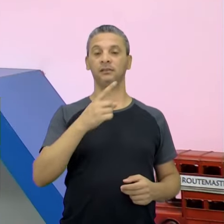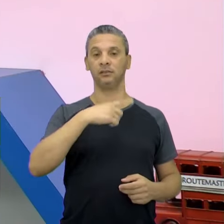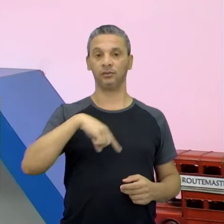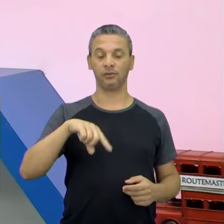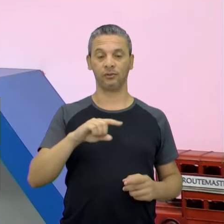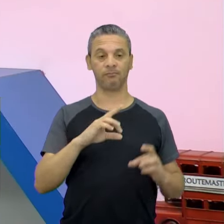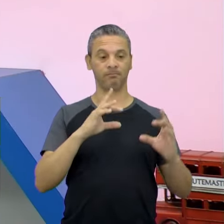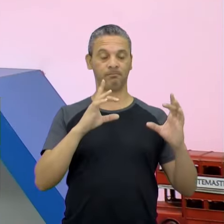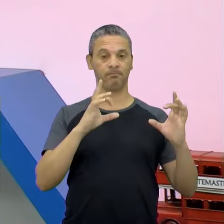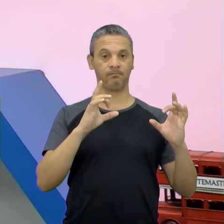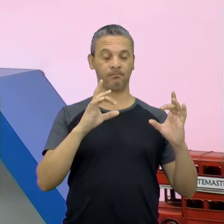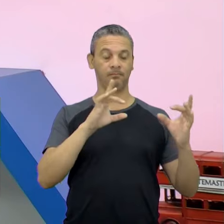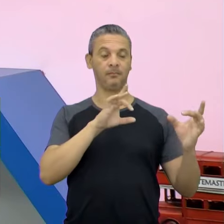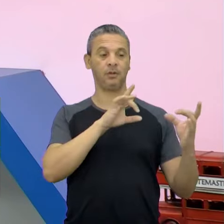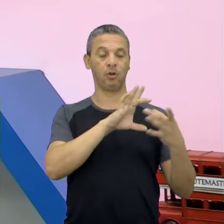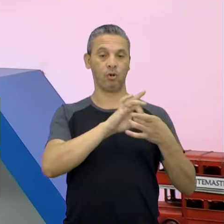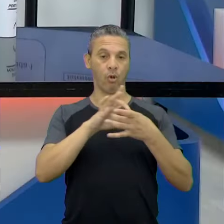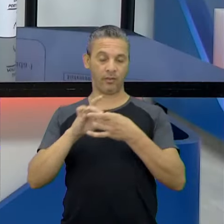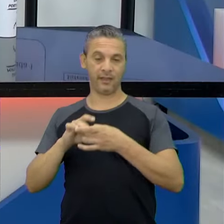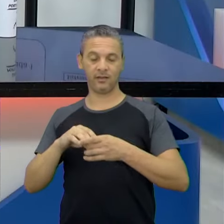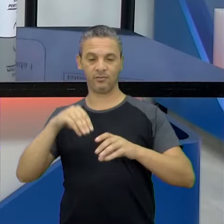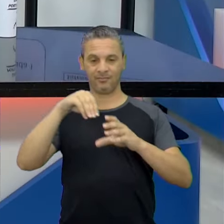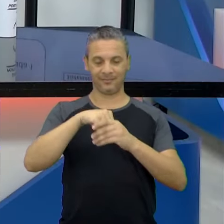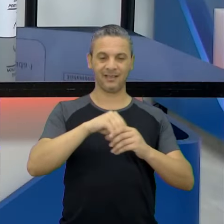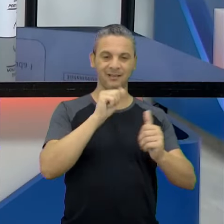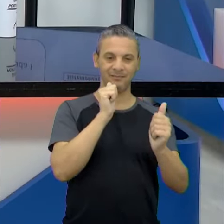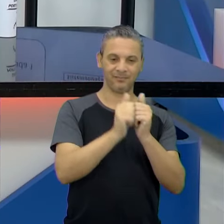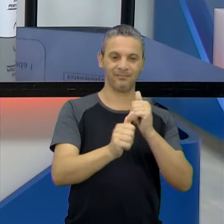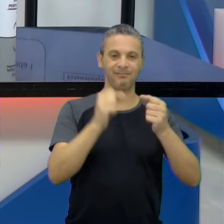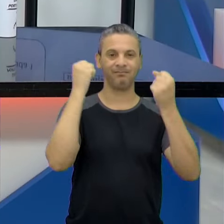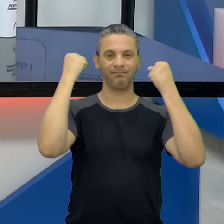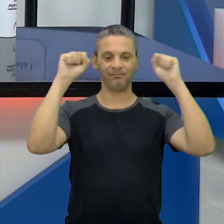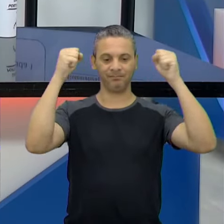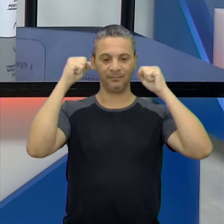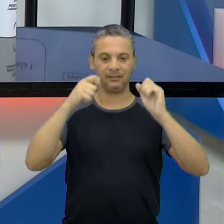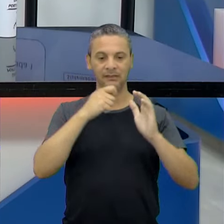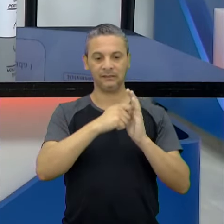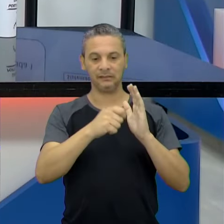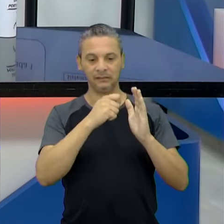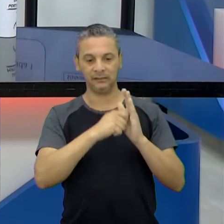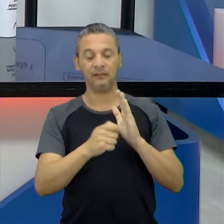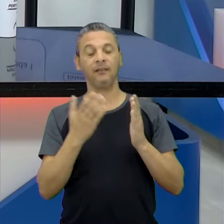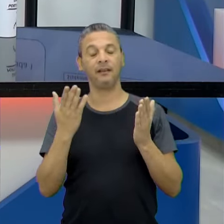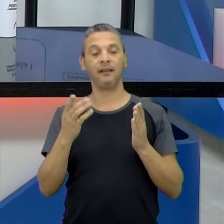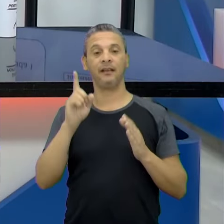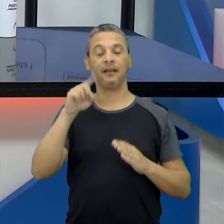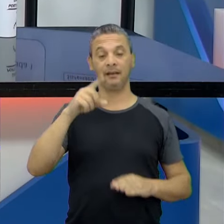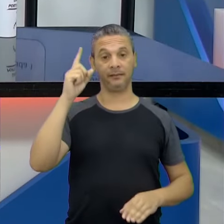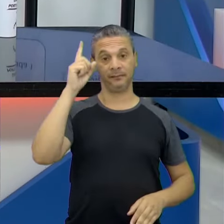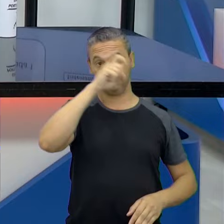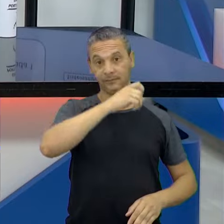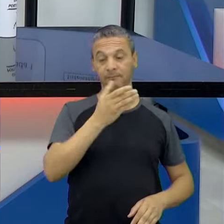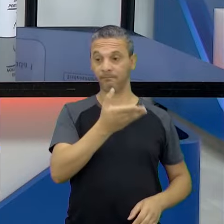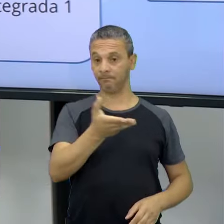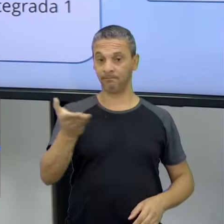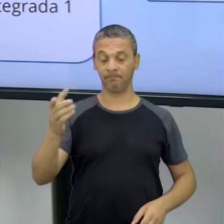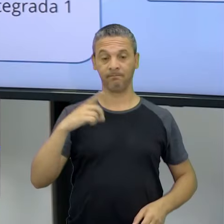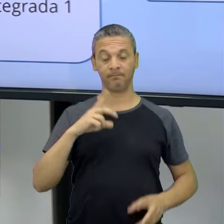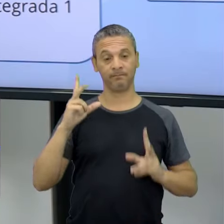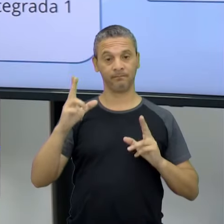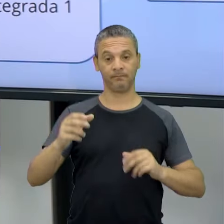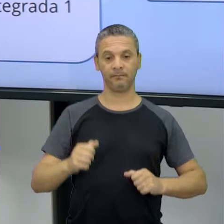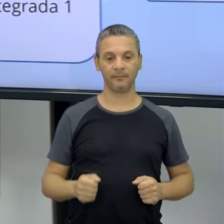contexto aí da educação física, escrever uma crônica é um desafio para eles também. Sim. Aí você explicou para eles